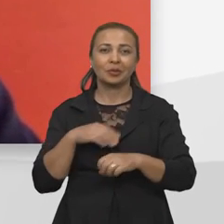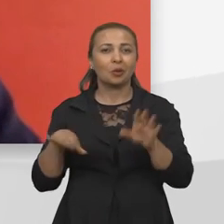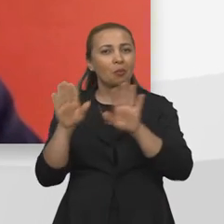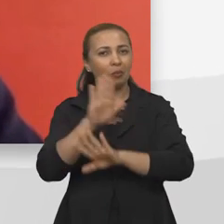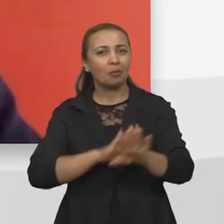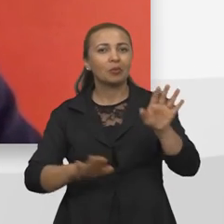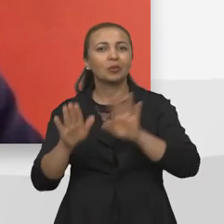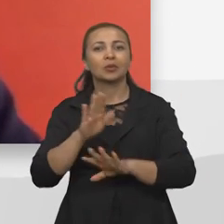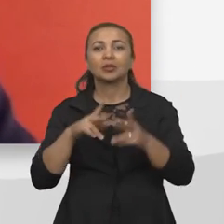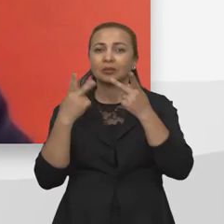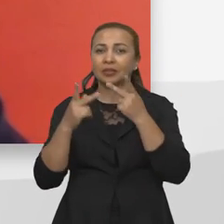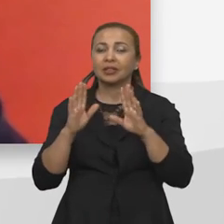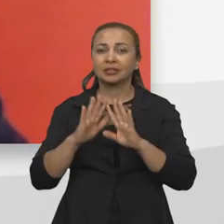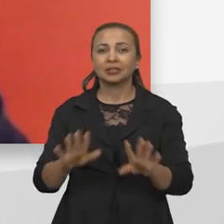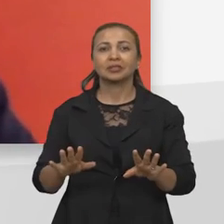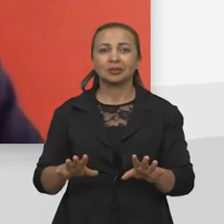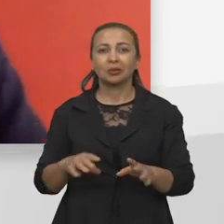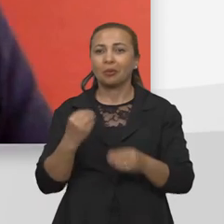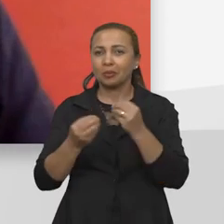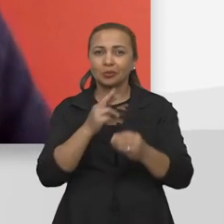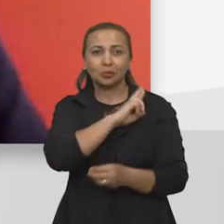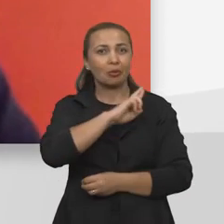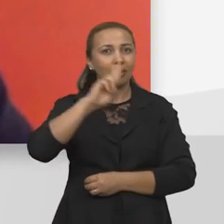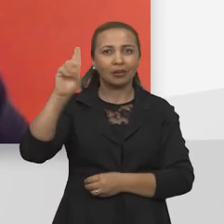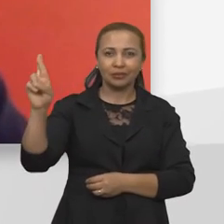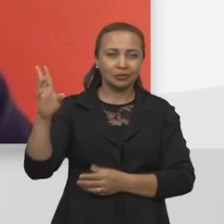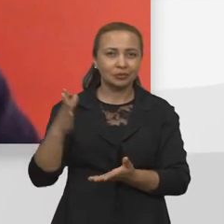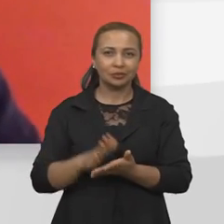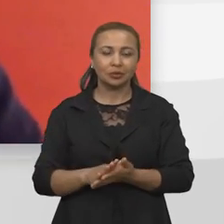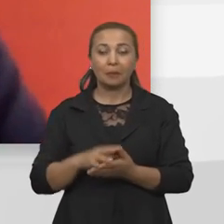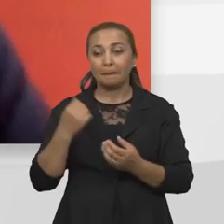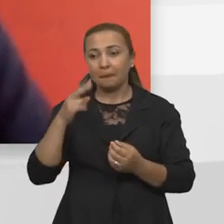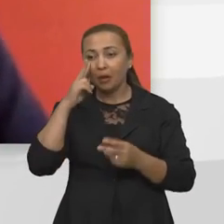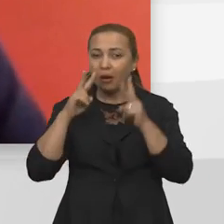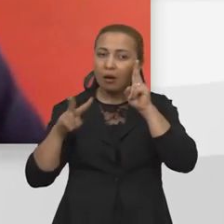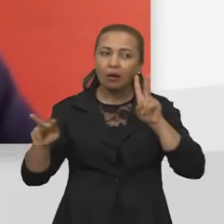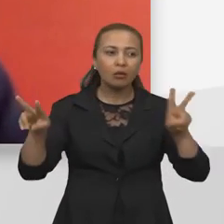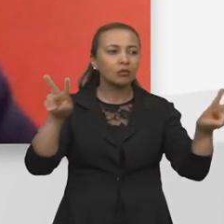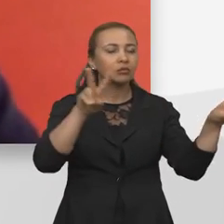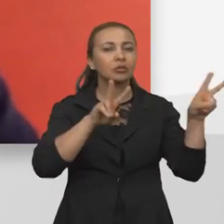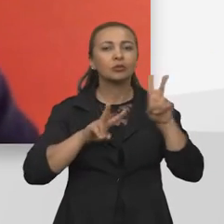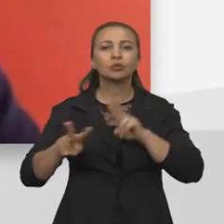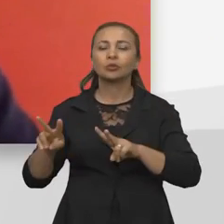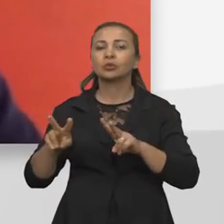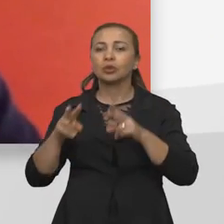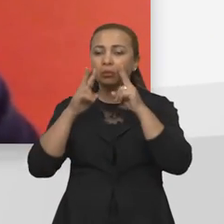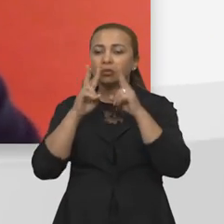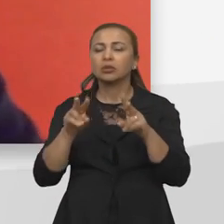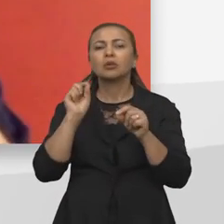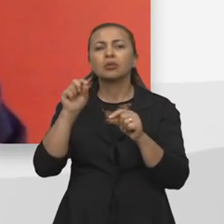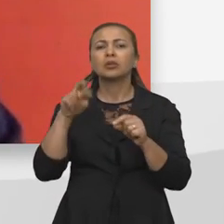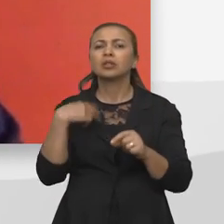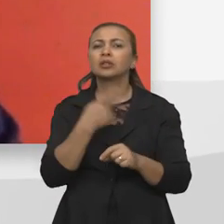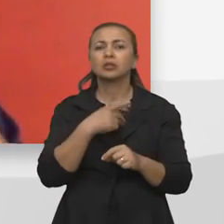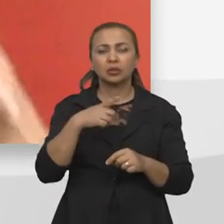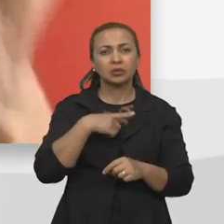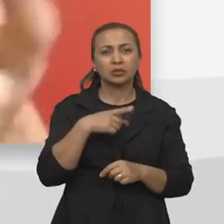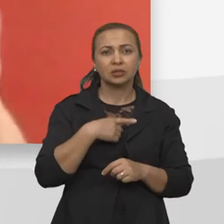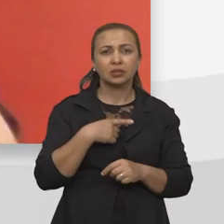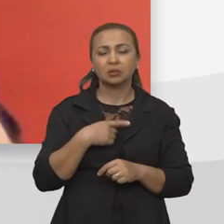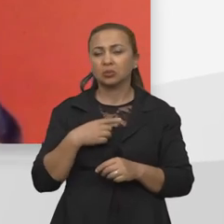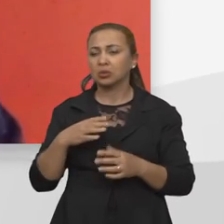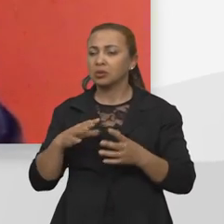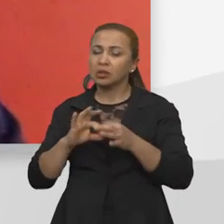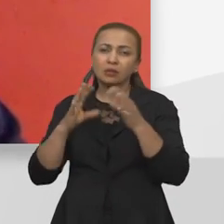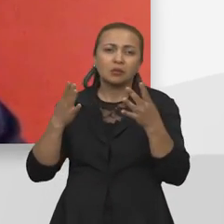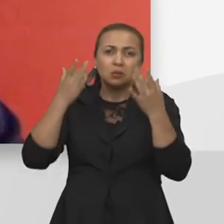tenho defendido isso como se fosse uma seita mesmo. Nós temos que olhar ao redor e observar, olha, o que nós temos